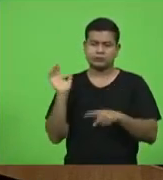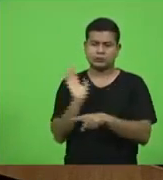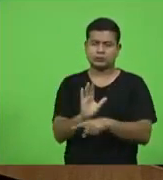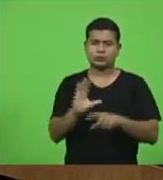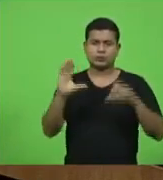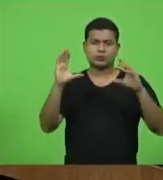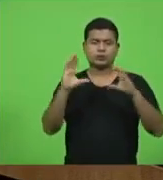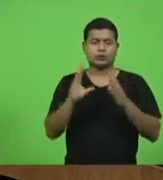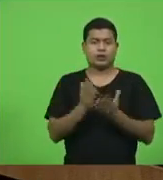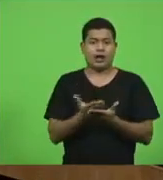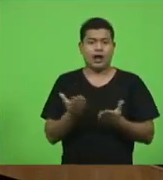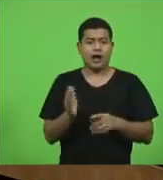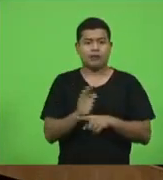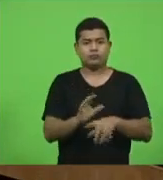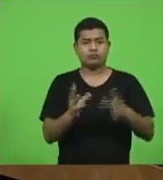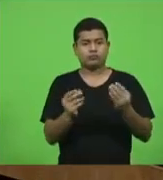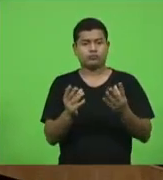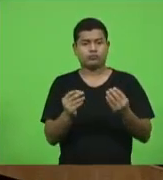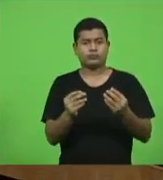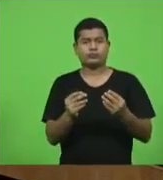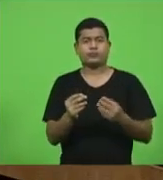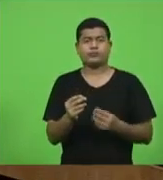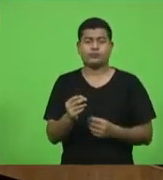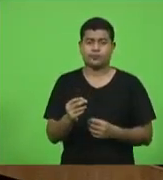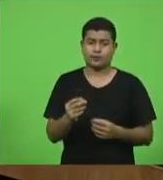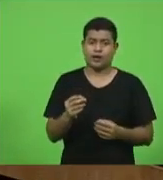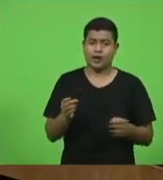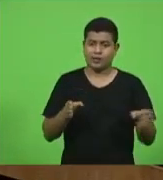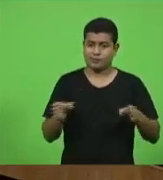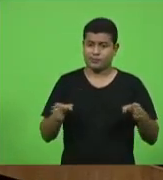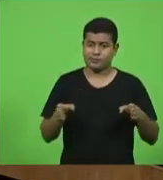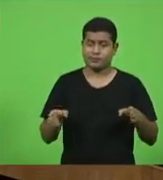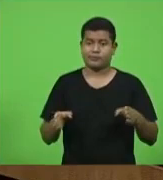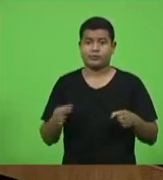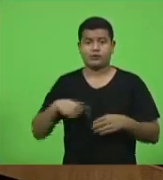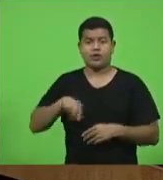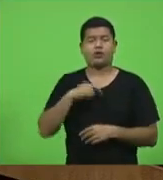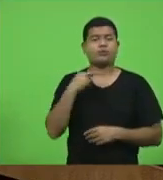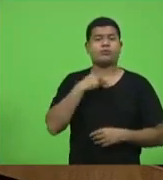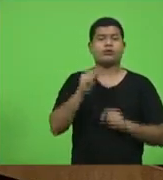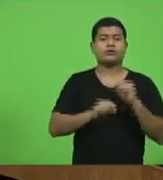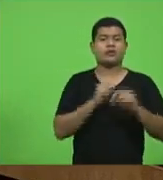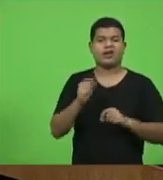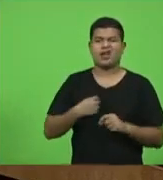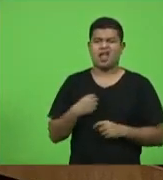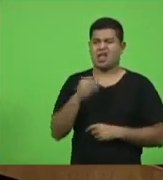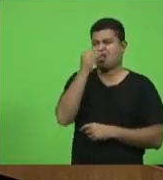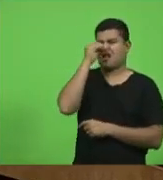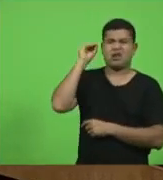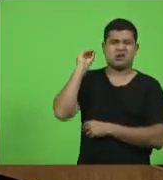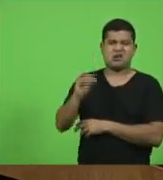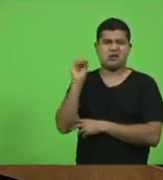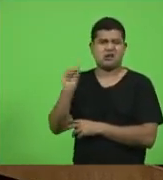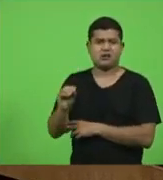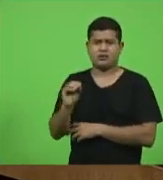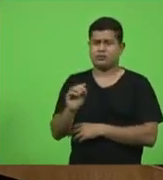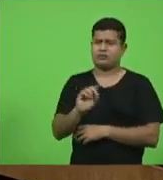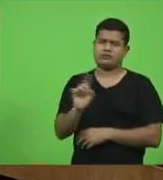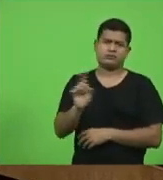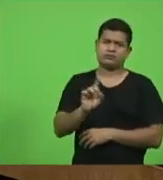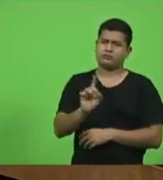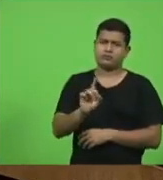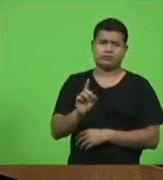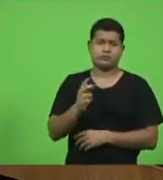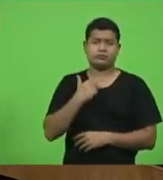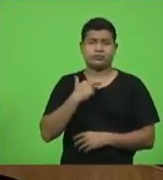nesse momento nós não podemos aqui de forma alguma desprezar nenhuma vacina quanto mais